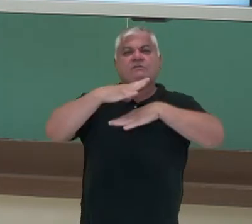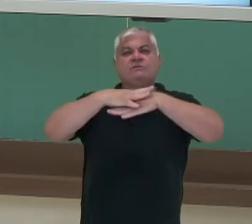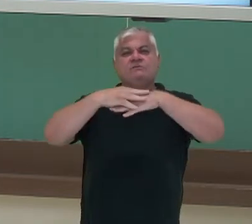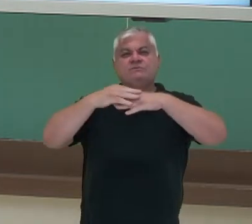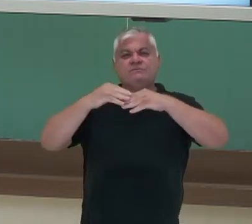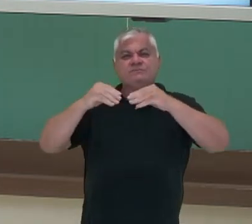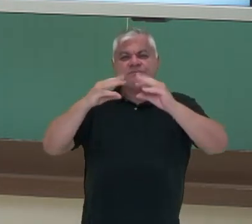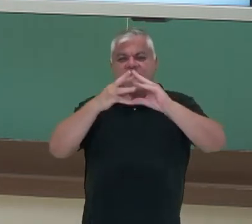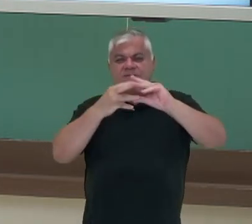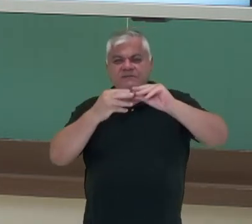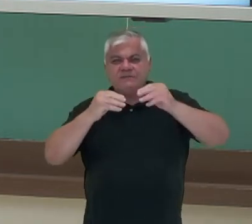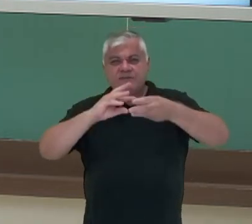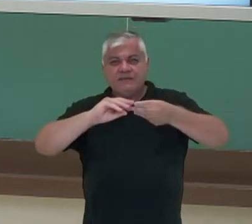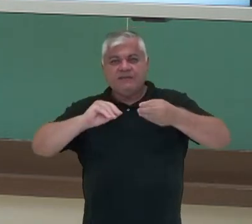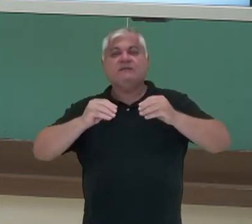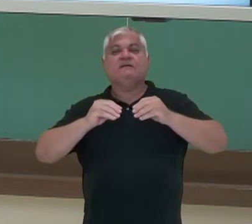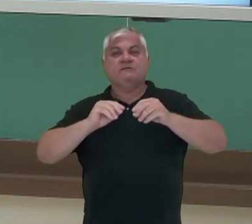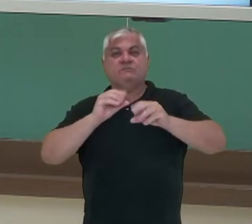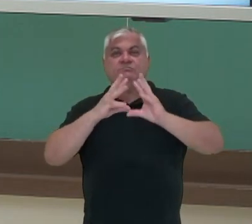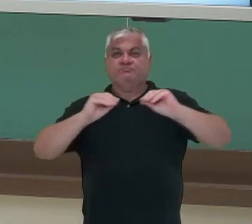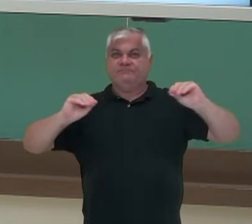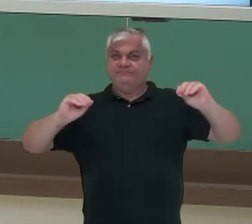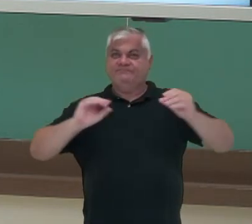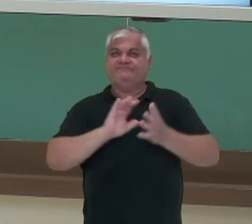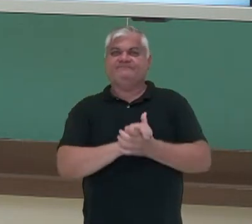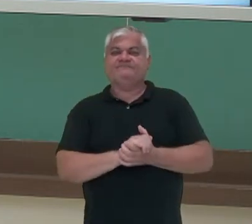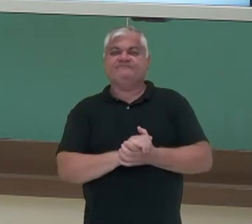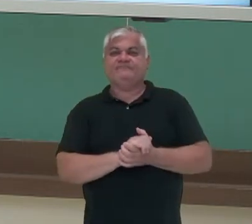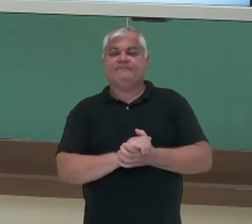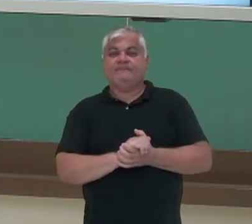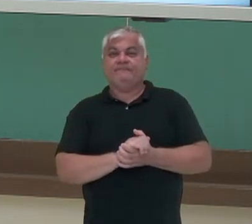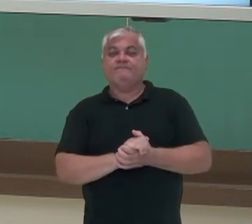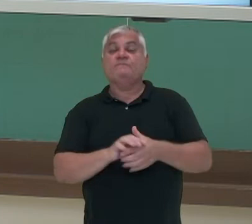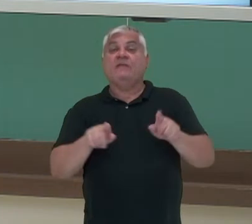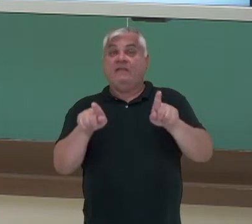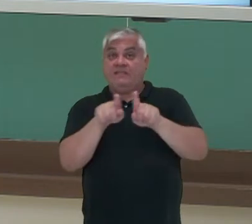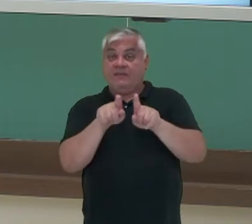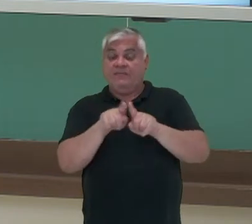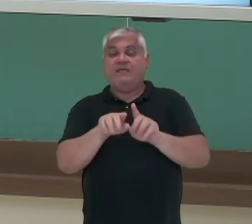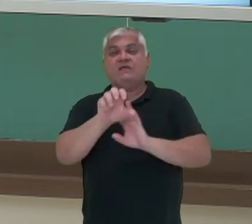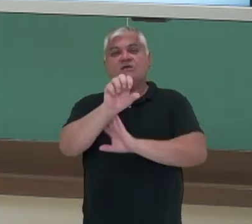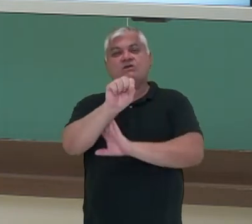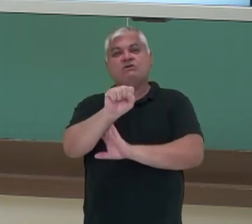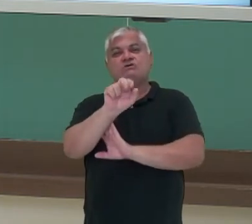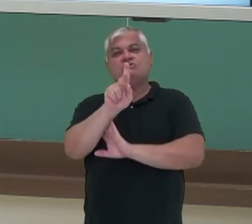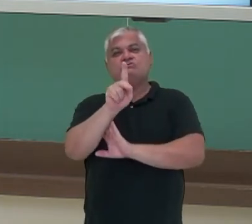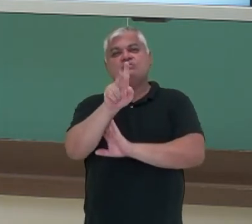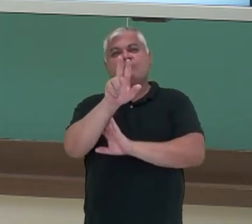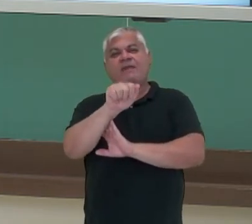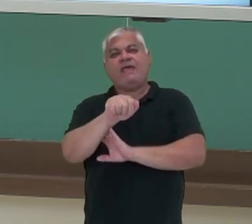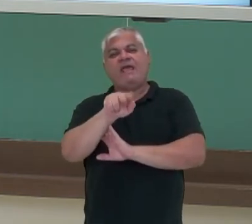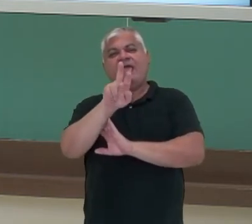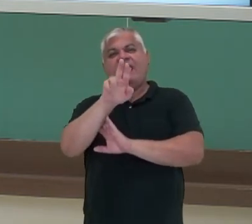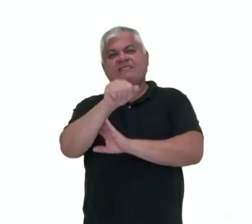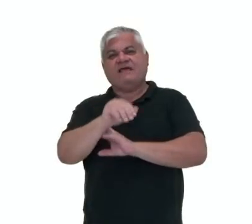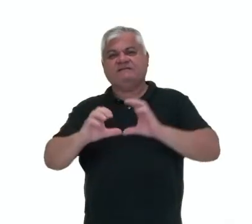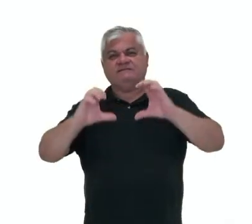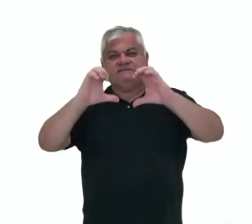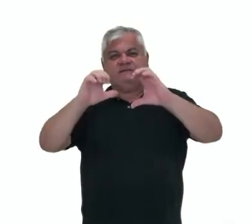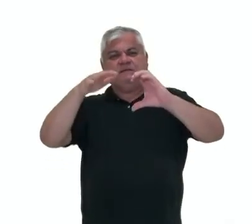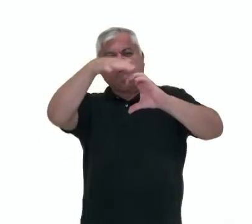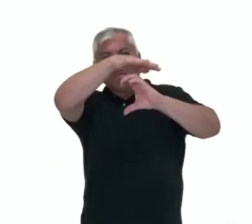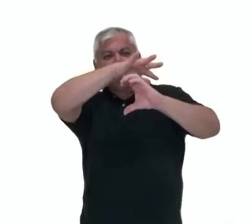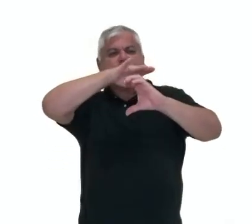Então, a gente vai deixando de ter esse timo. As glândulas supra-renais, que estão em cima dos rins,